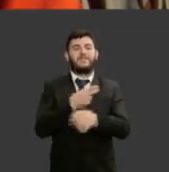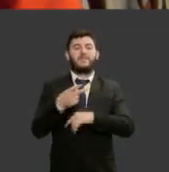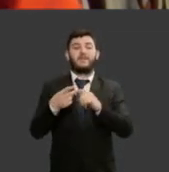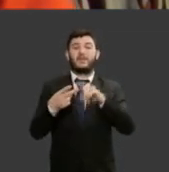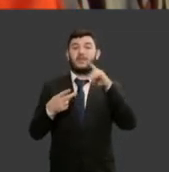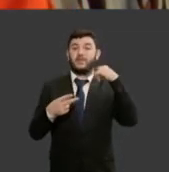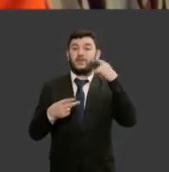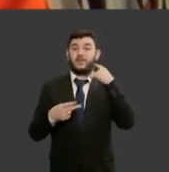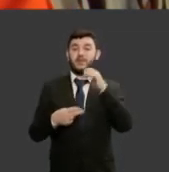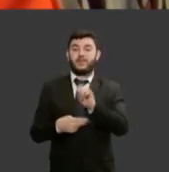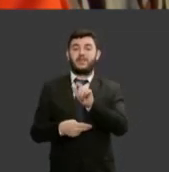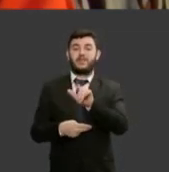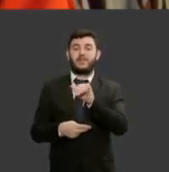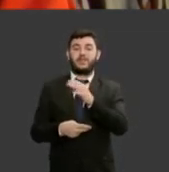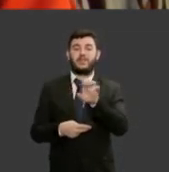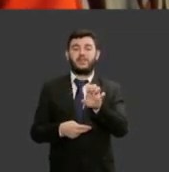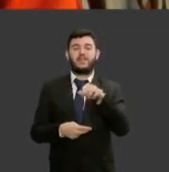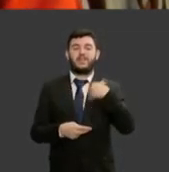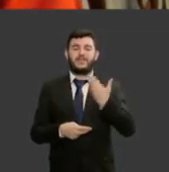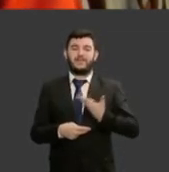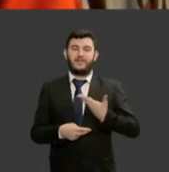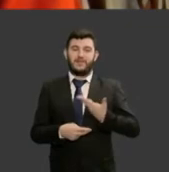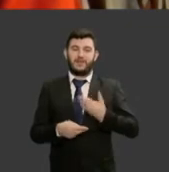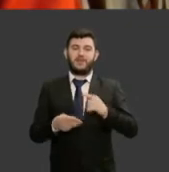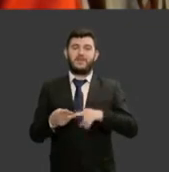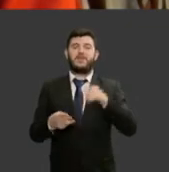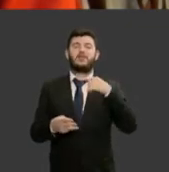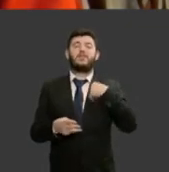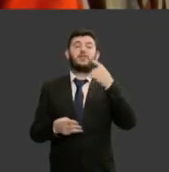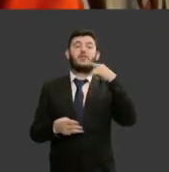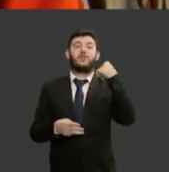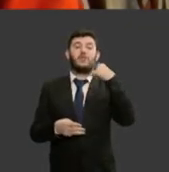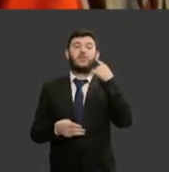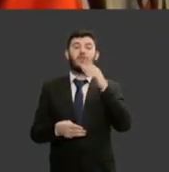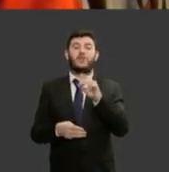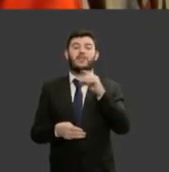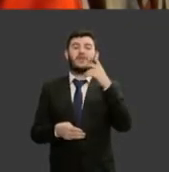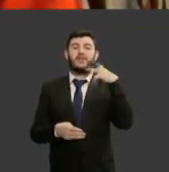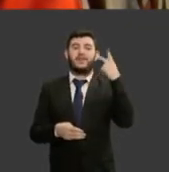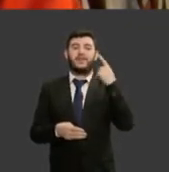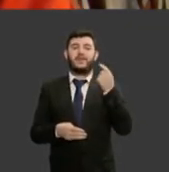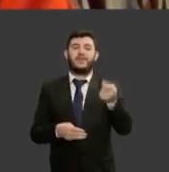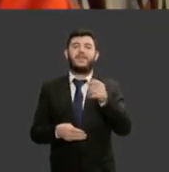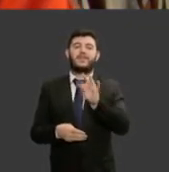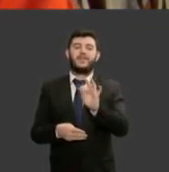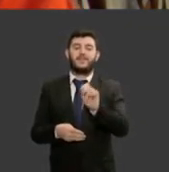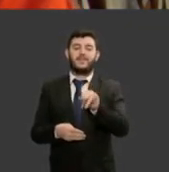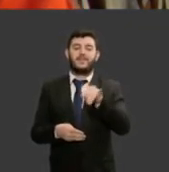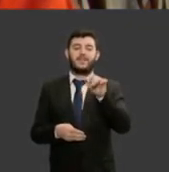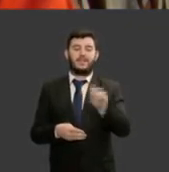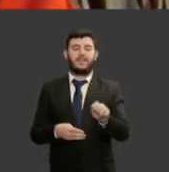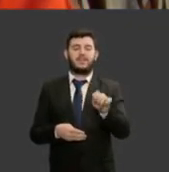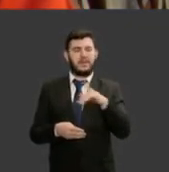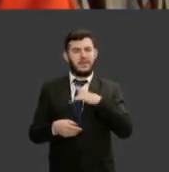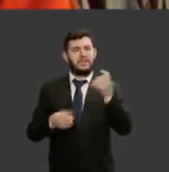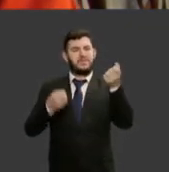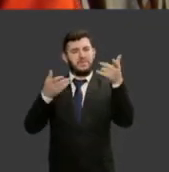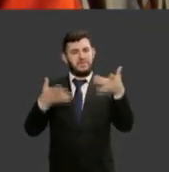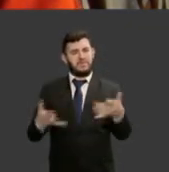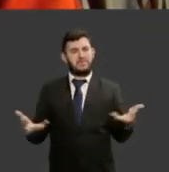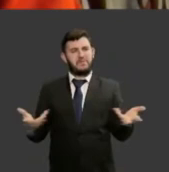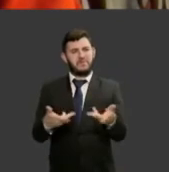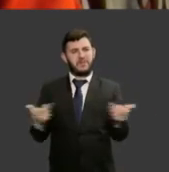amiga querida doutora Tânia Fogaça que fez uma exposição aqui tão brilhante a